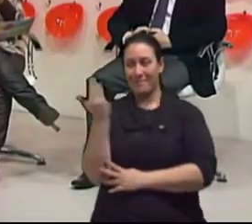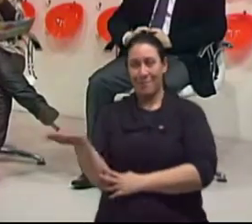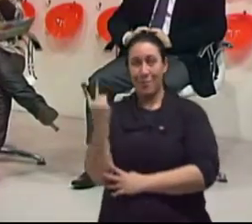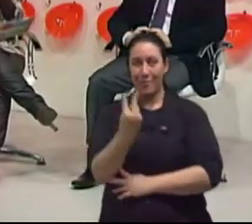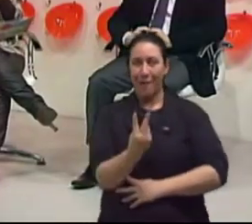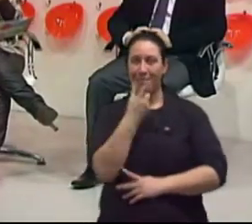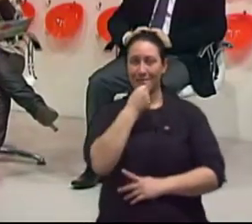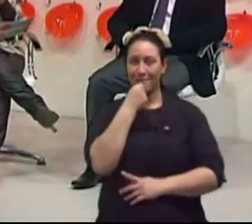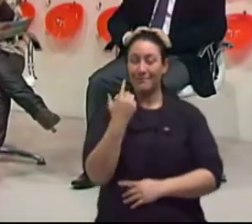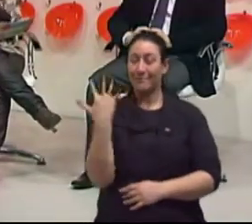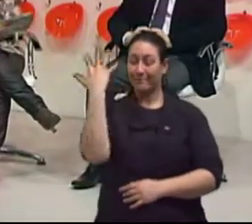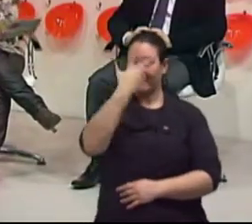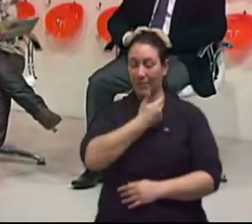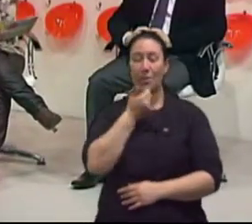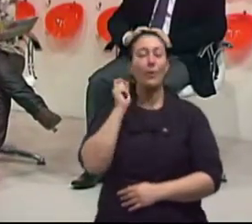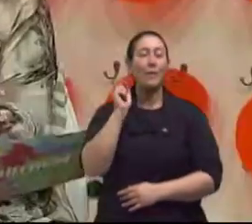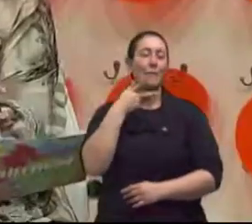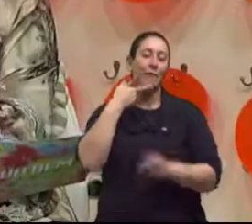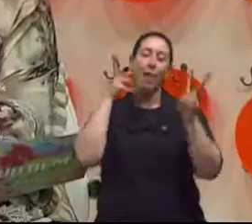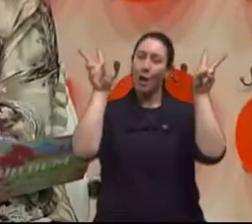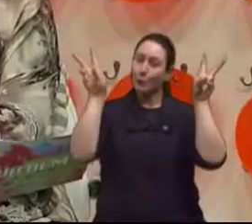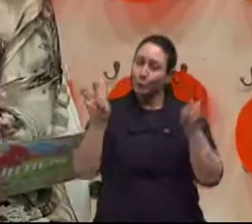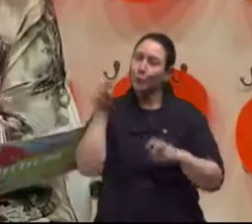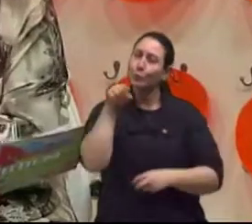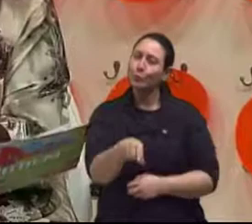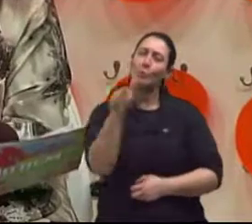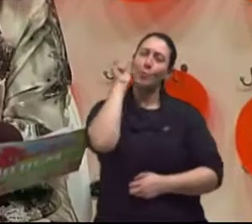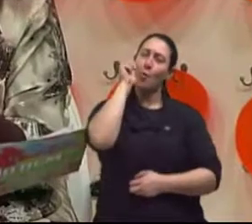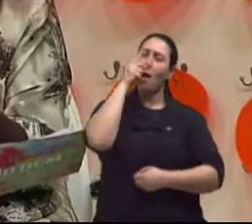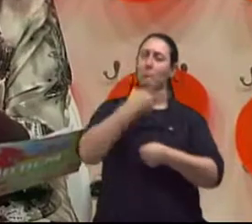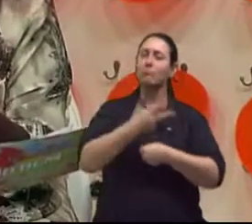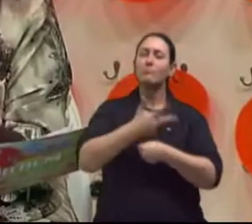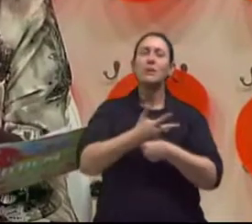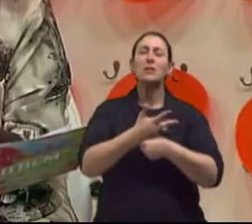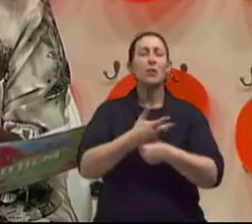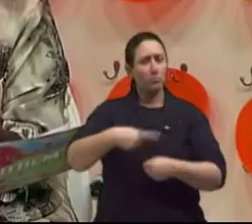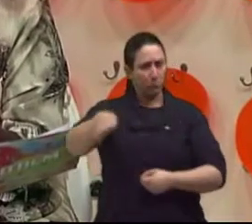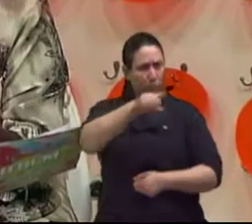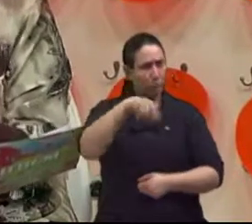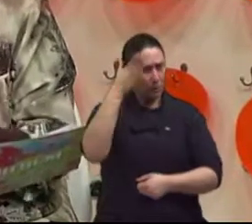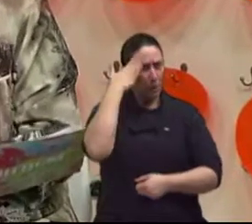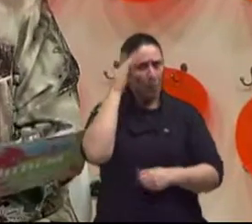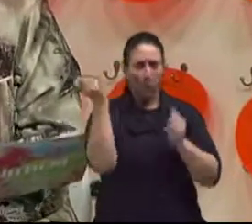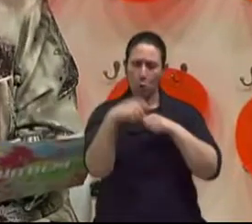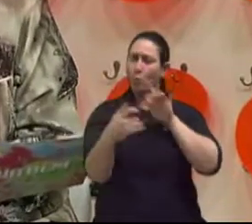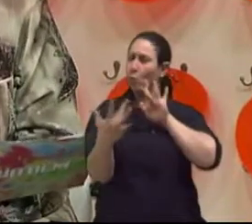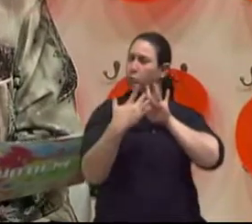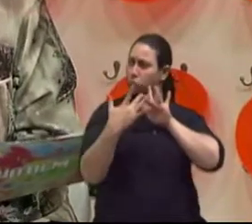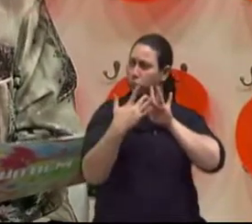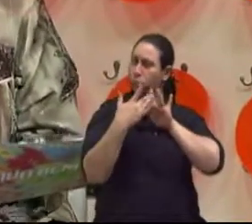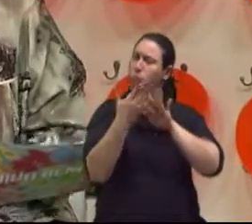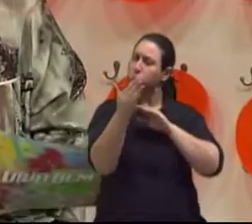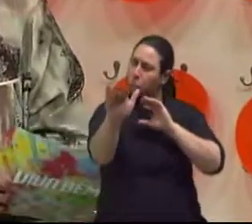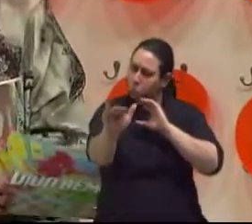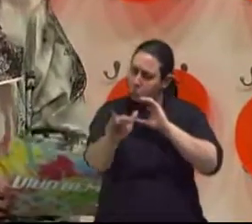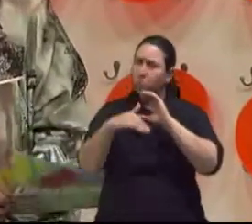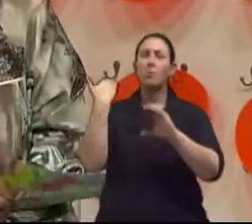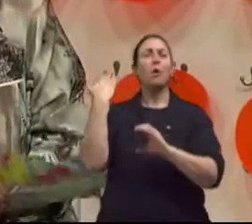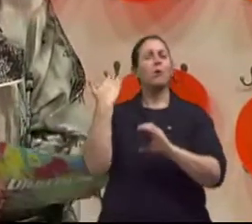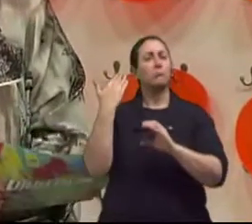lado, né? Para que a gente possa tratar deste assunto. Você sabe que pode ter uma conexão direta com a gente através do nosso e-mail,